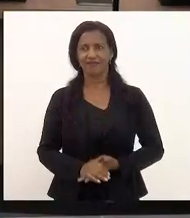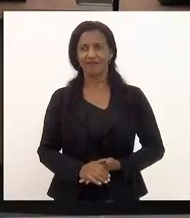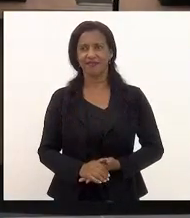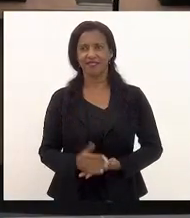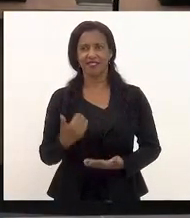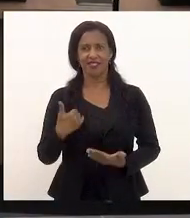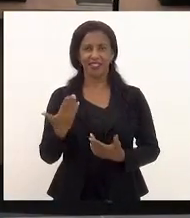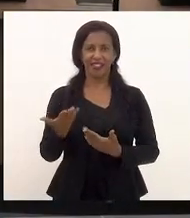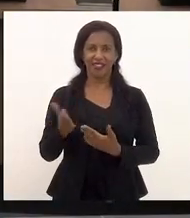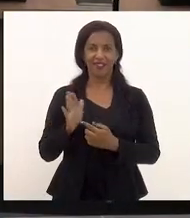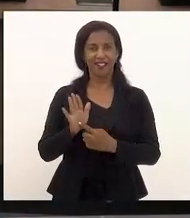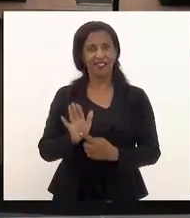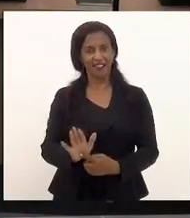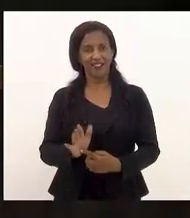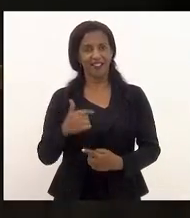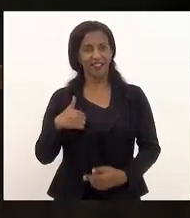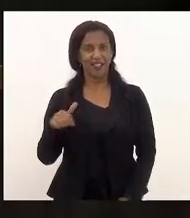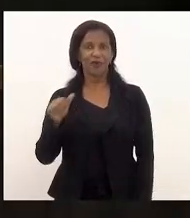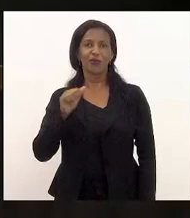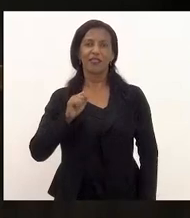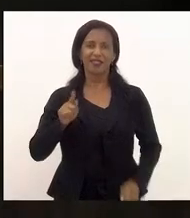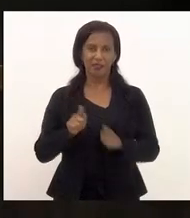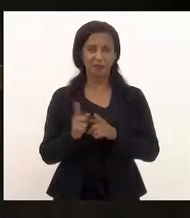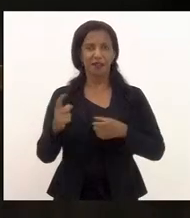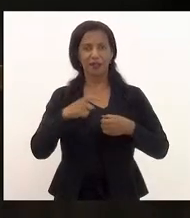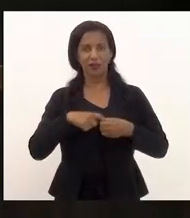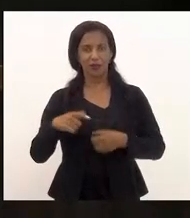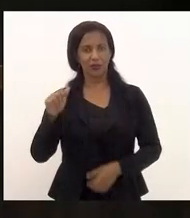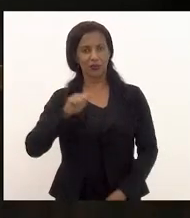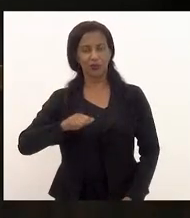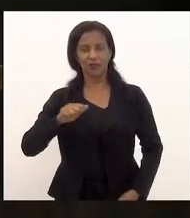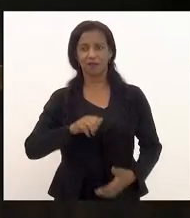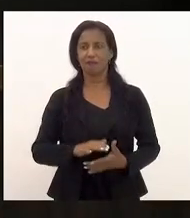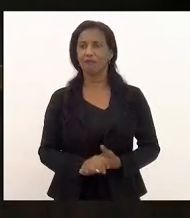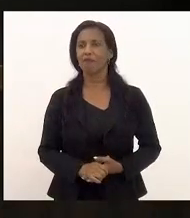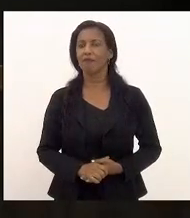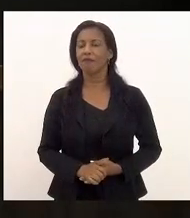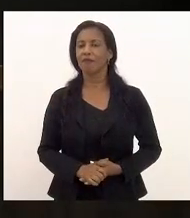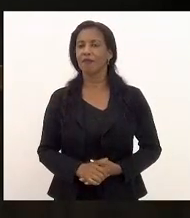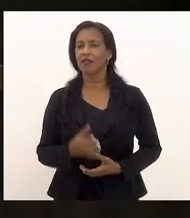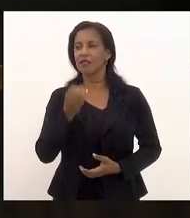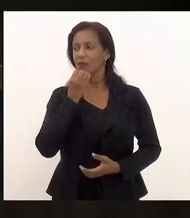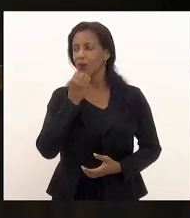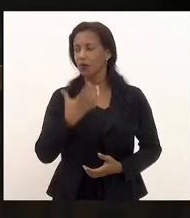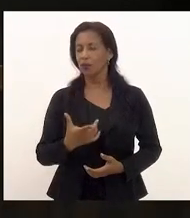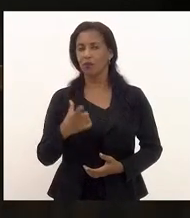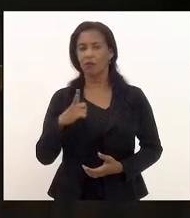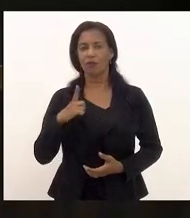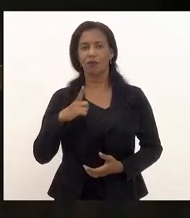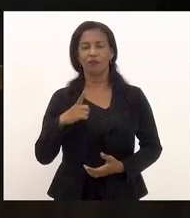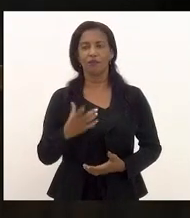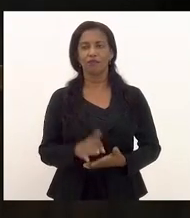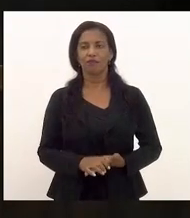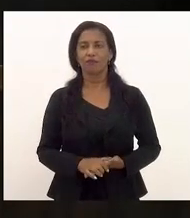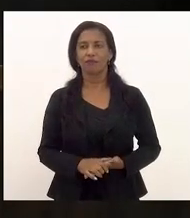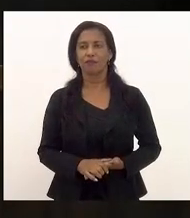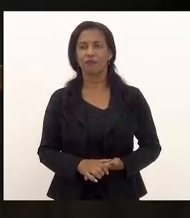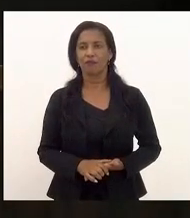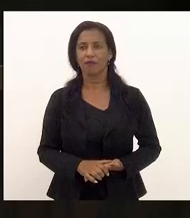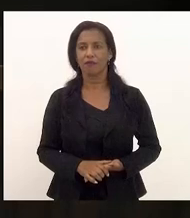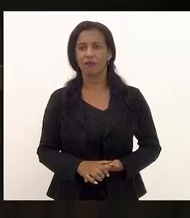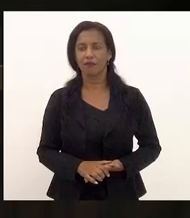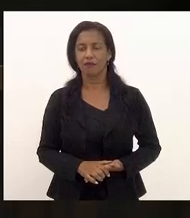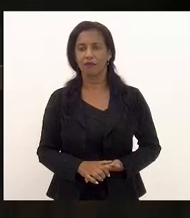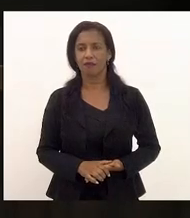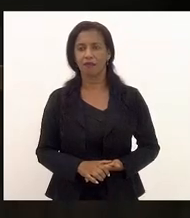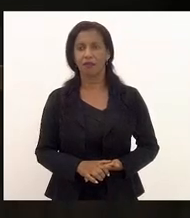apresentar aqui como uma associada também da Unag e é sempre muito bom ver a atuação da Unag para que cada